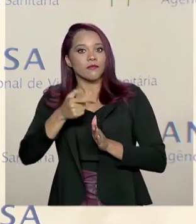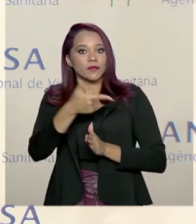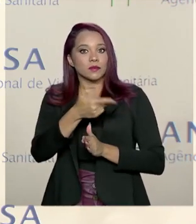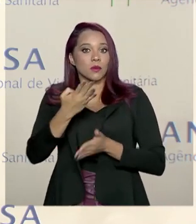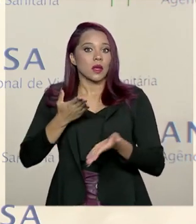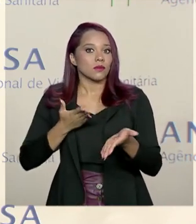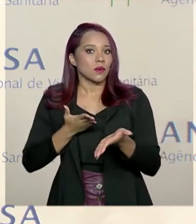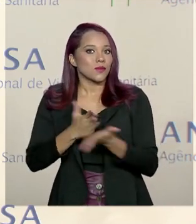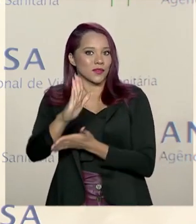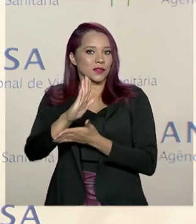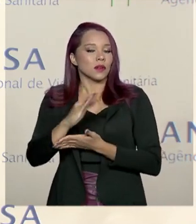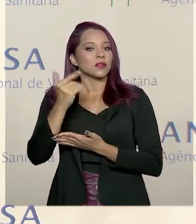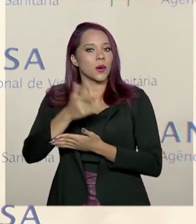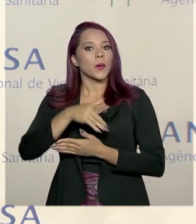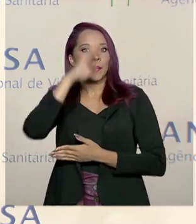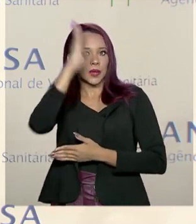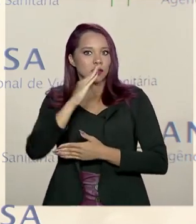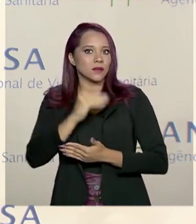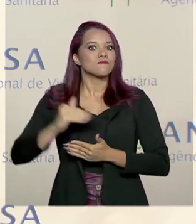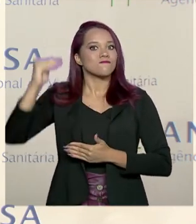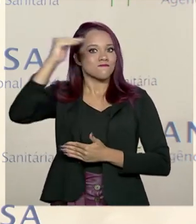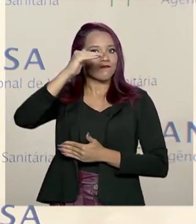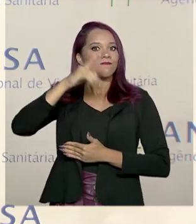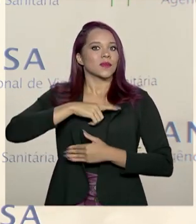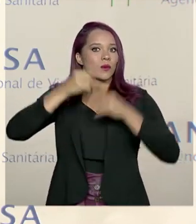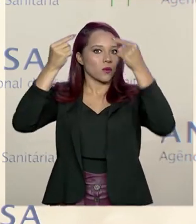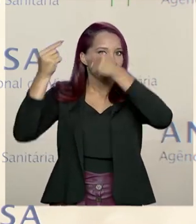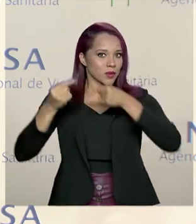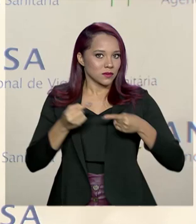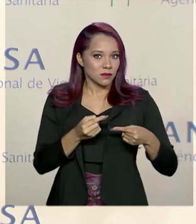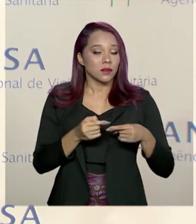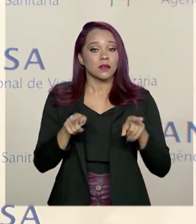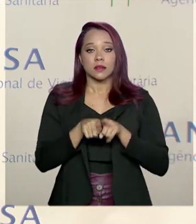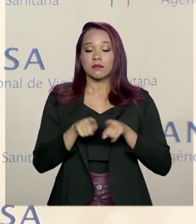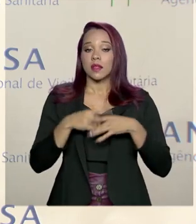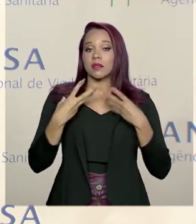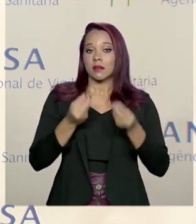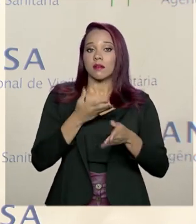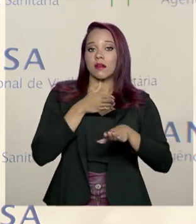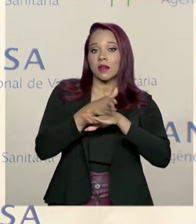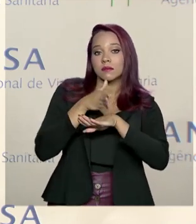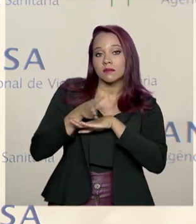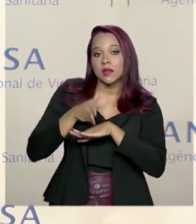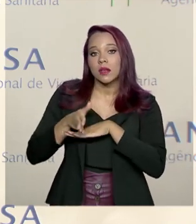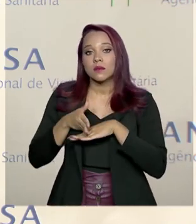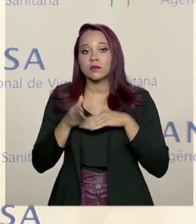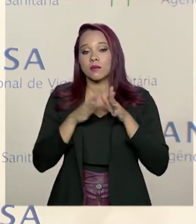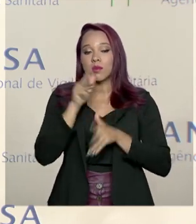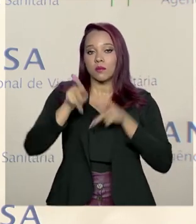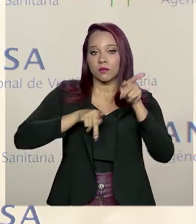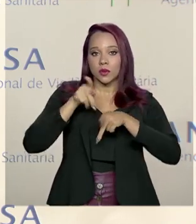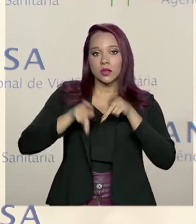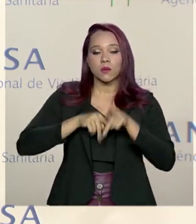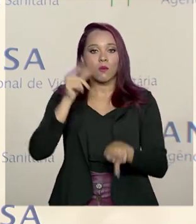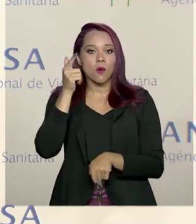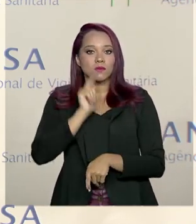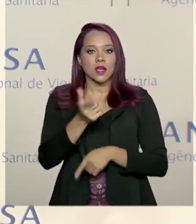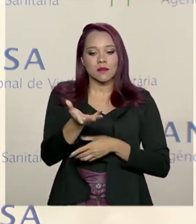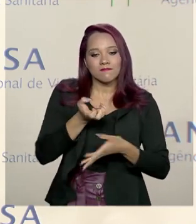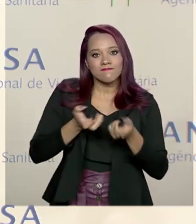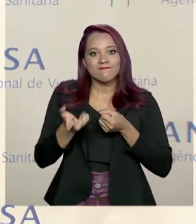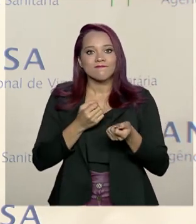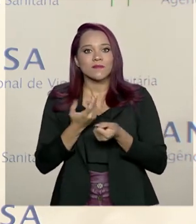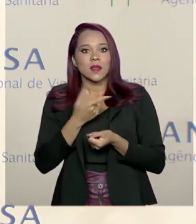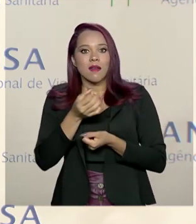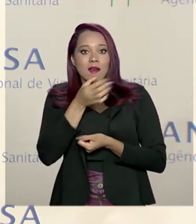coloca o Brasil em uma posição mais competitiva e também fornece acesso da população a esses medicamentos